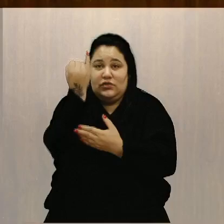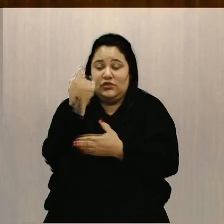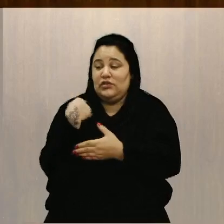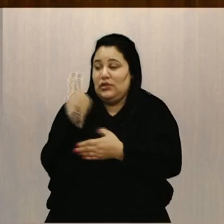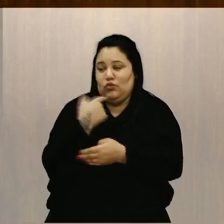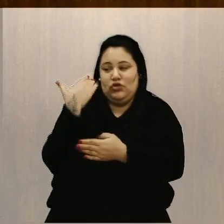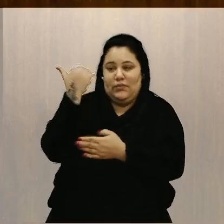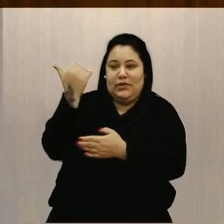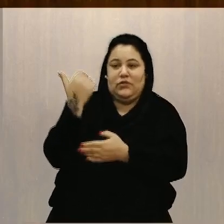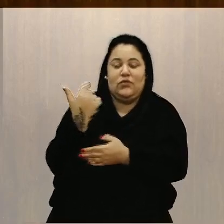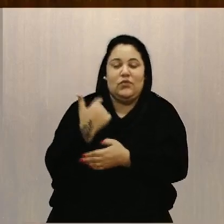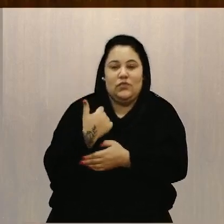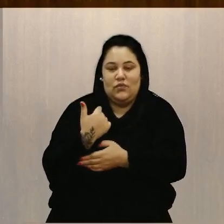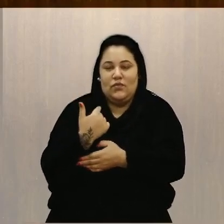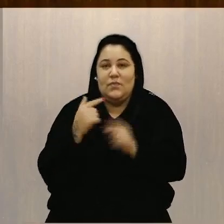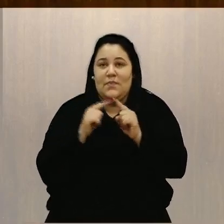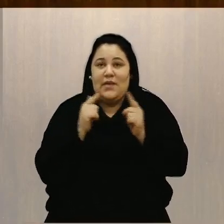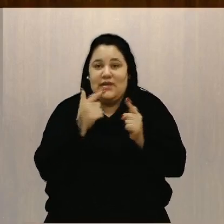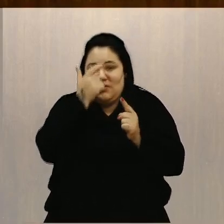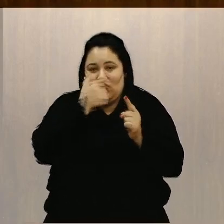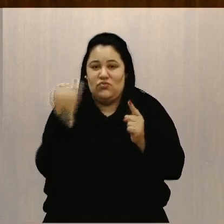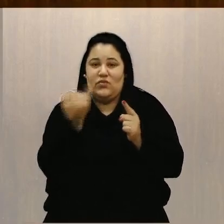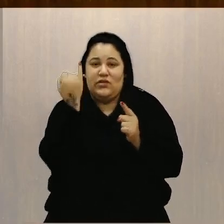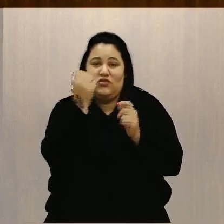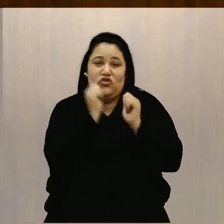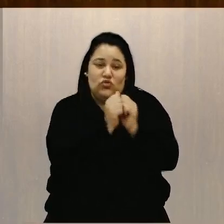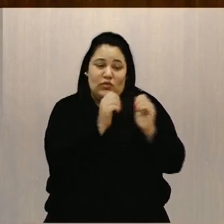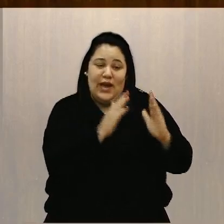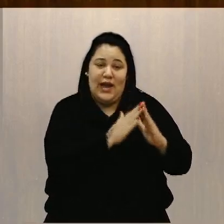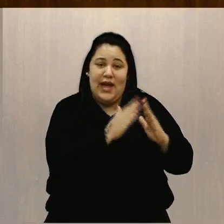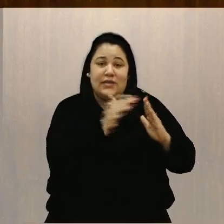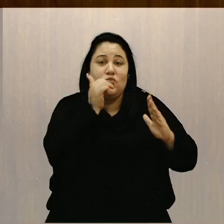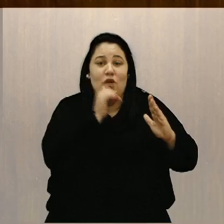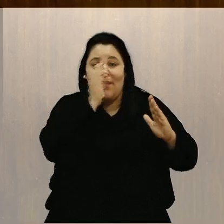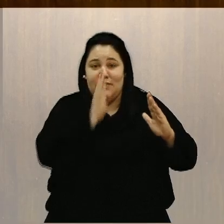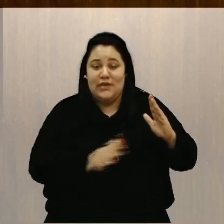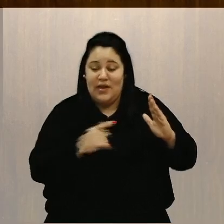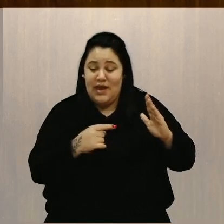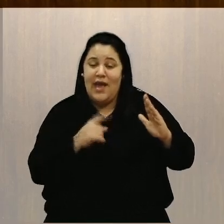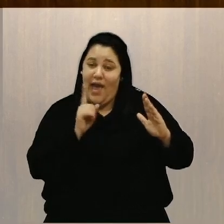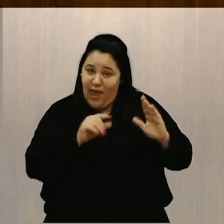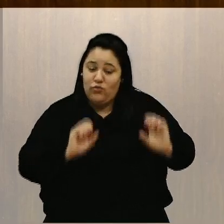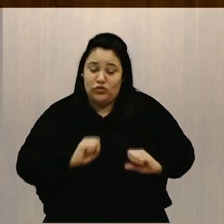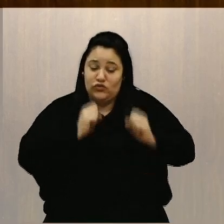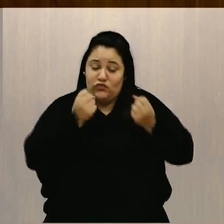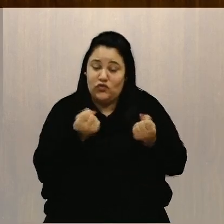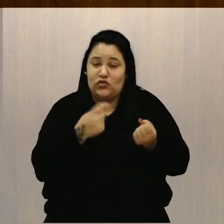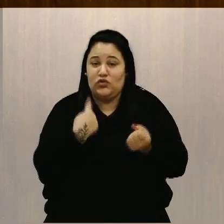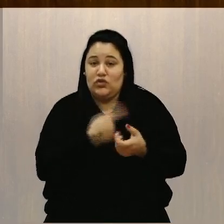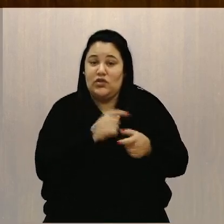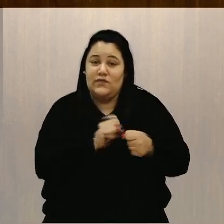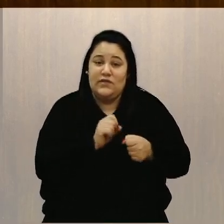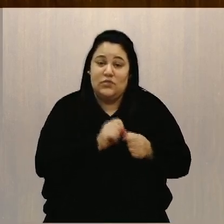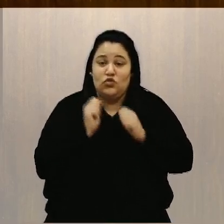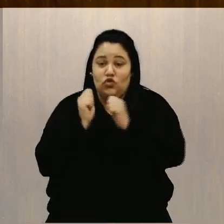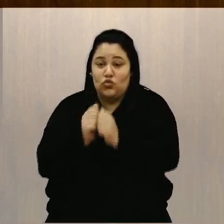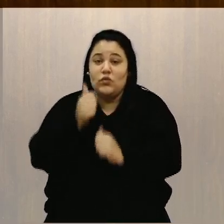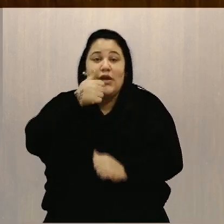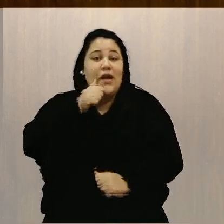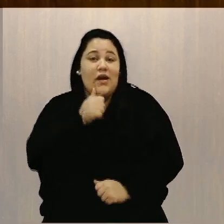mas muito importante para, junto com a Casa Mulher Brasileira, que é um esforço que nós estamos fazendo, inclusive com a vice-prefeita,